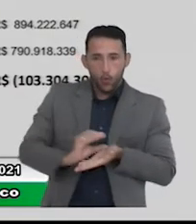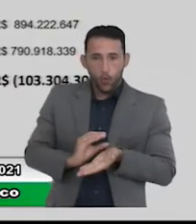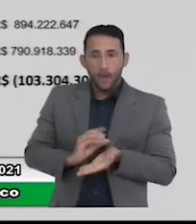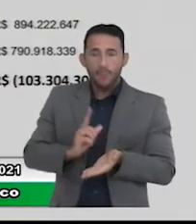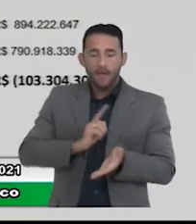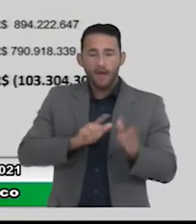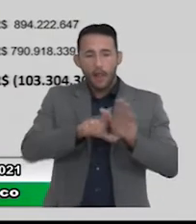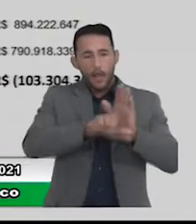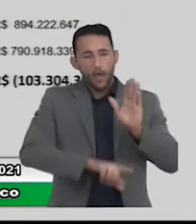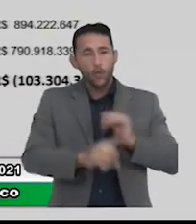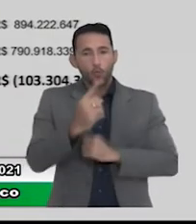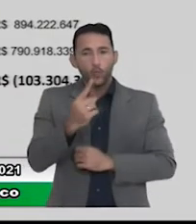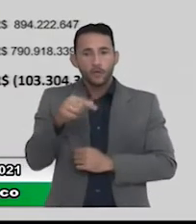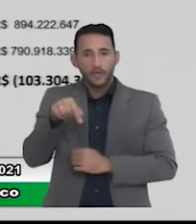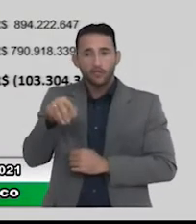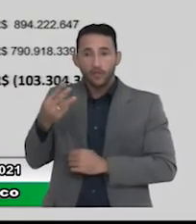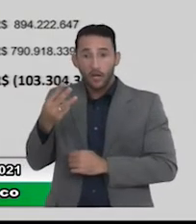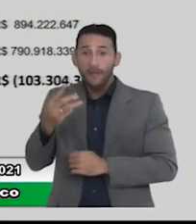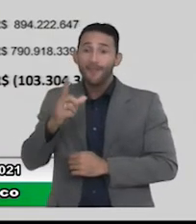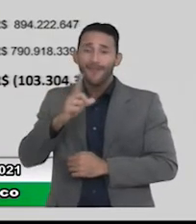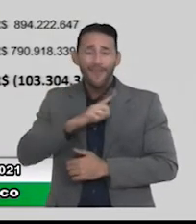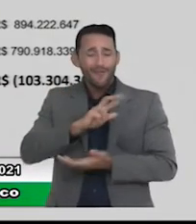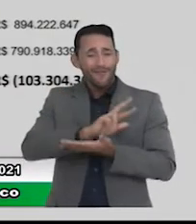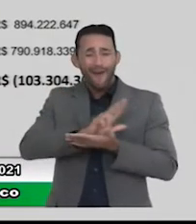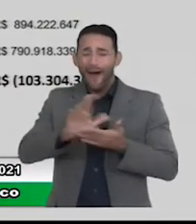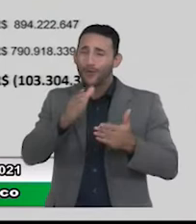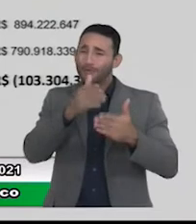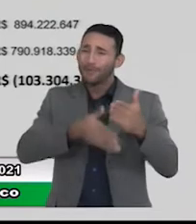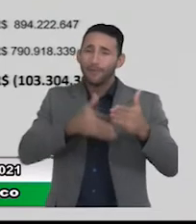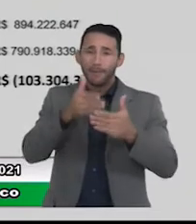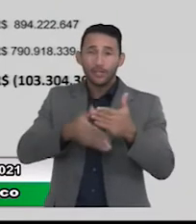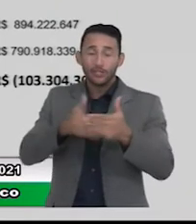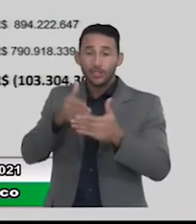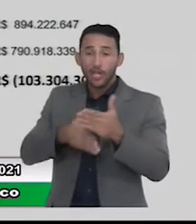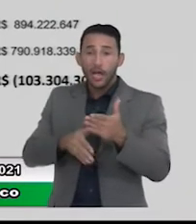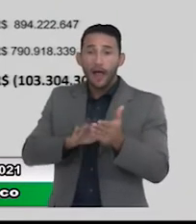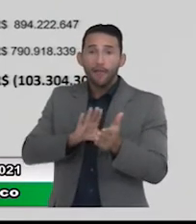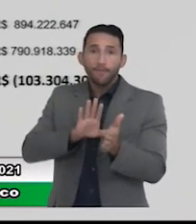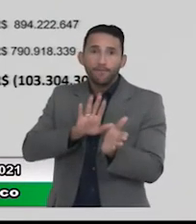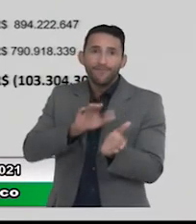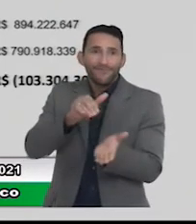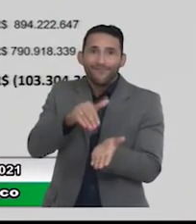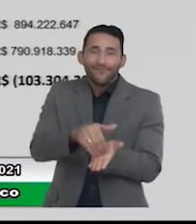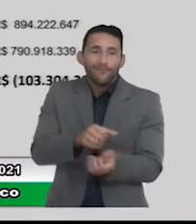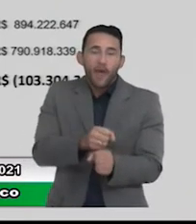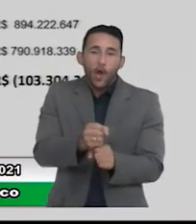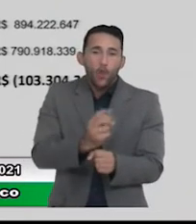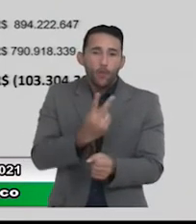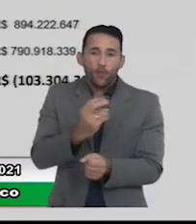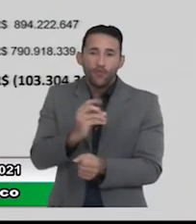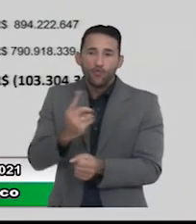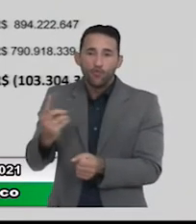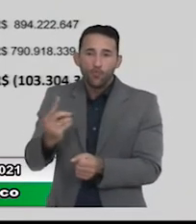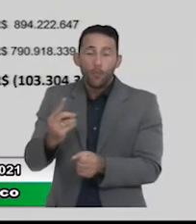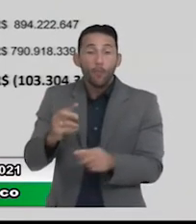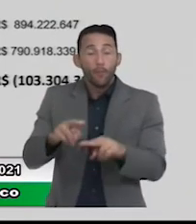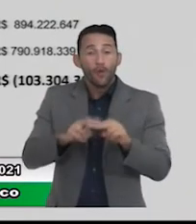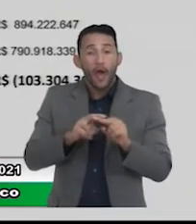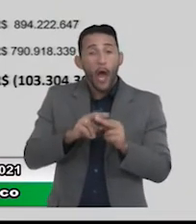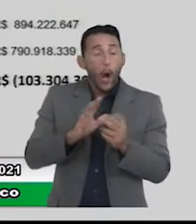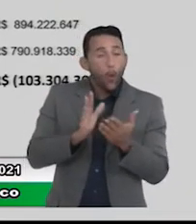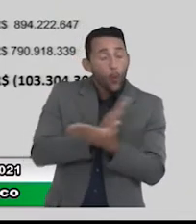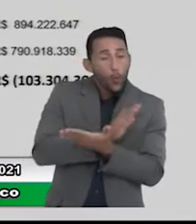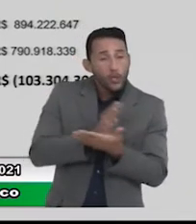173 e ele colocou também muitas limitações para os municípios até o final de 2021. E algumas coisas ele também